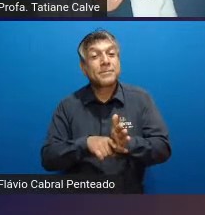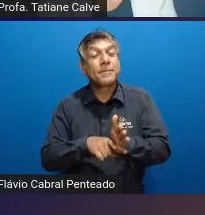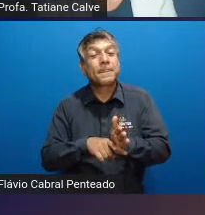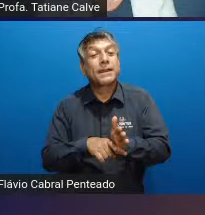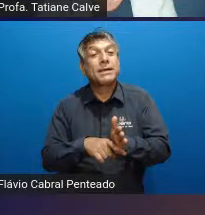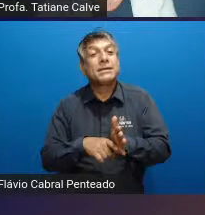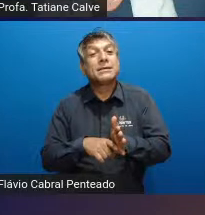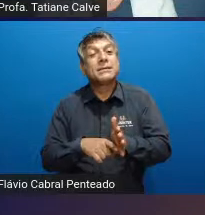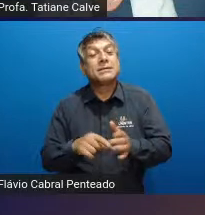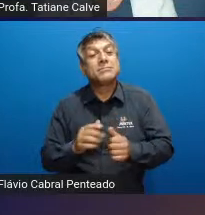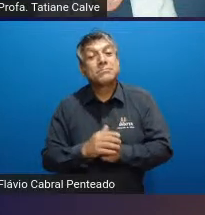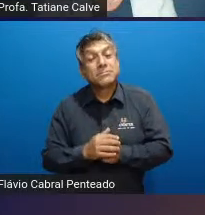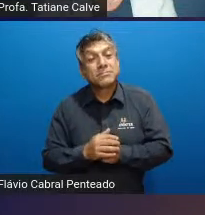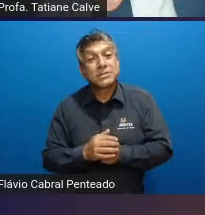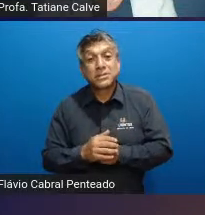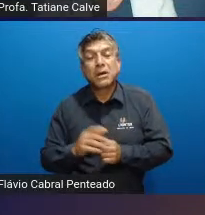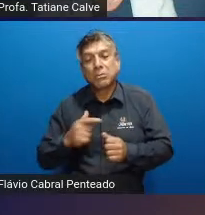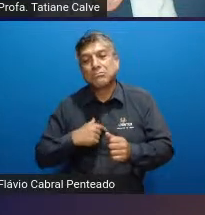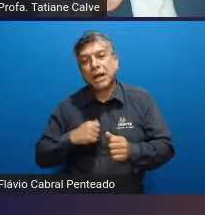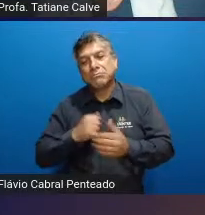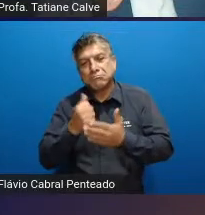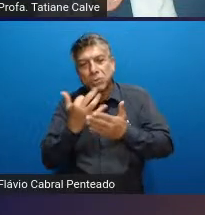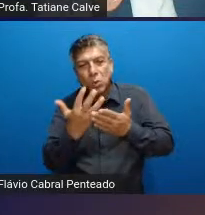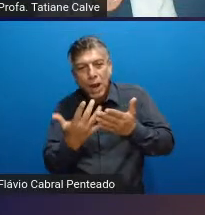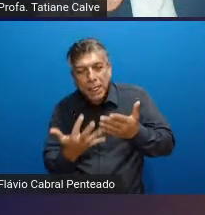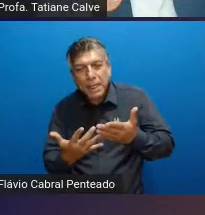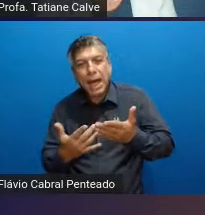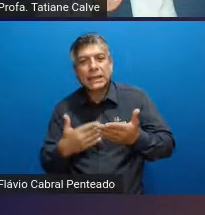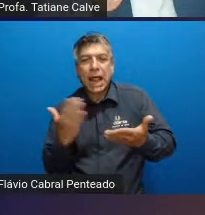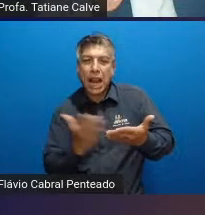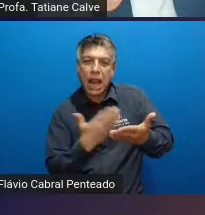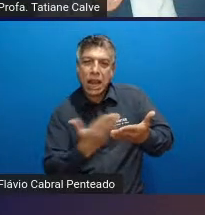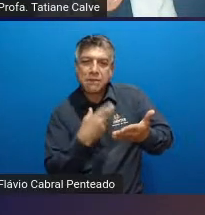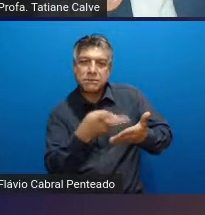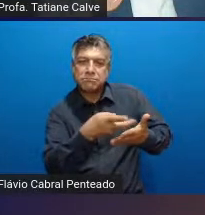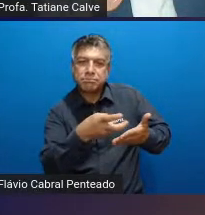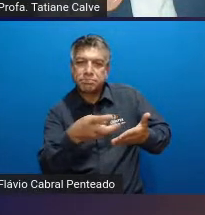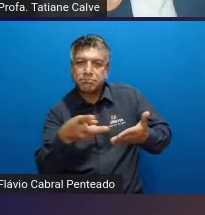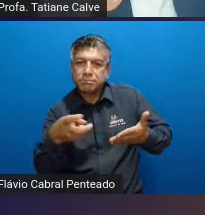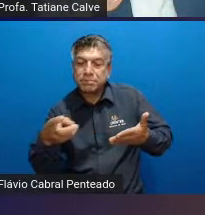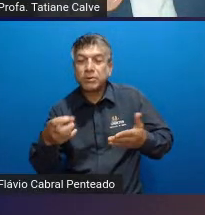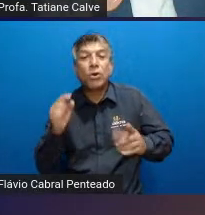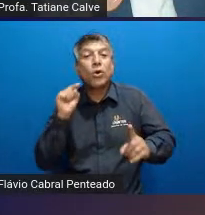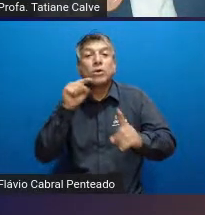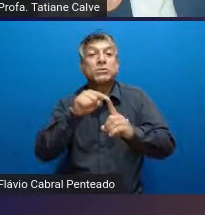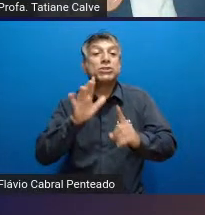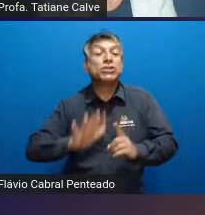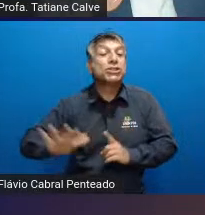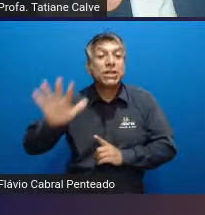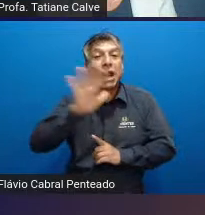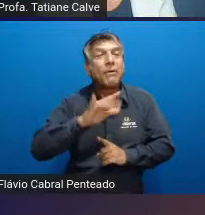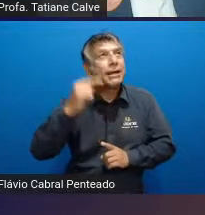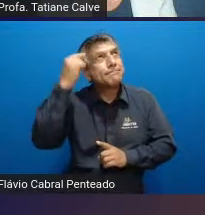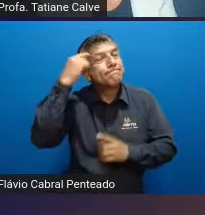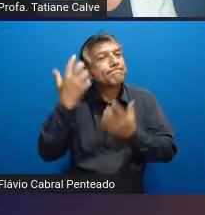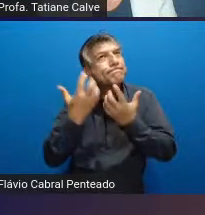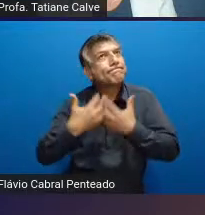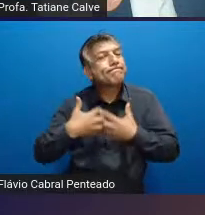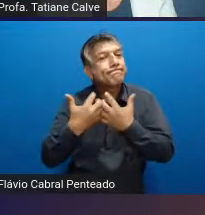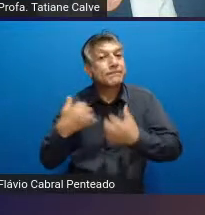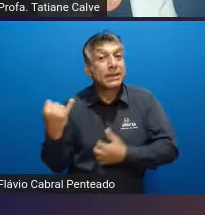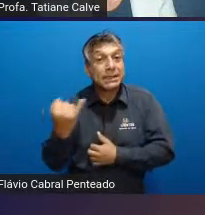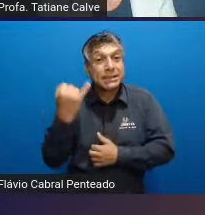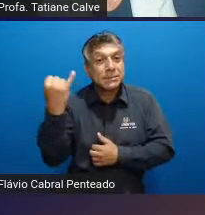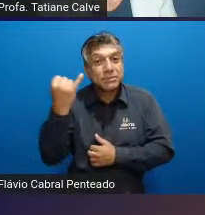caráter qualitativo bibliográfico o objetivo geral foi refletir sobre a importância da